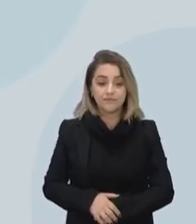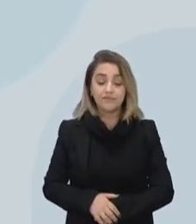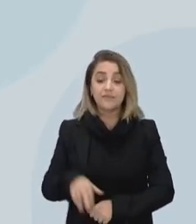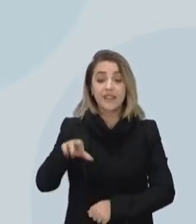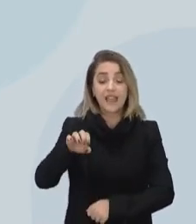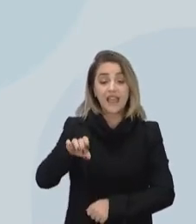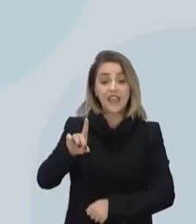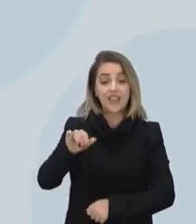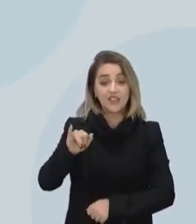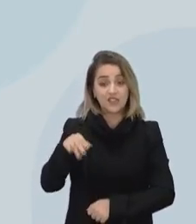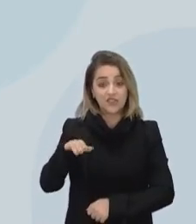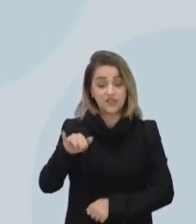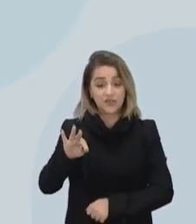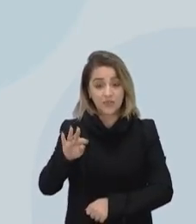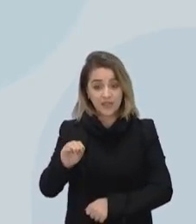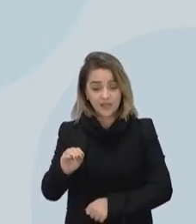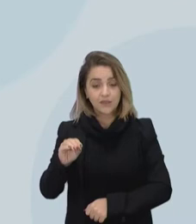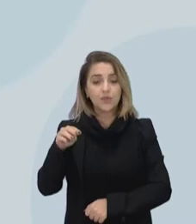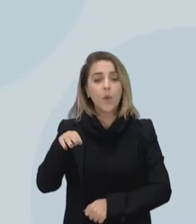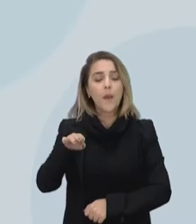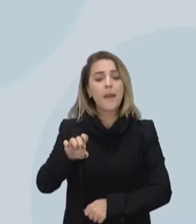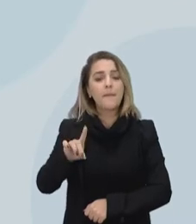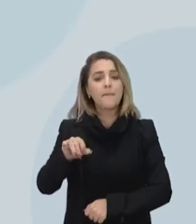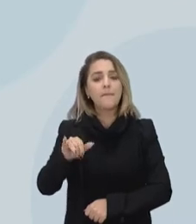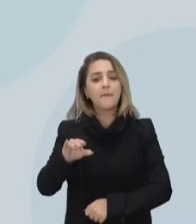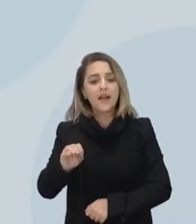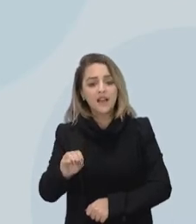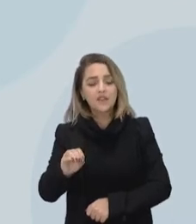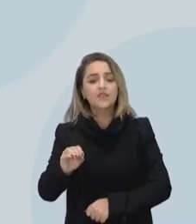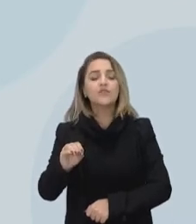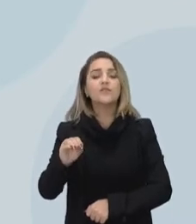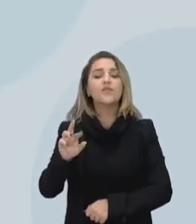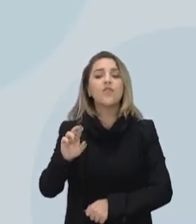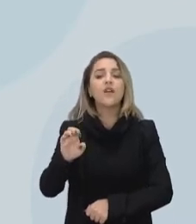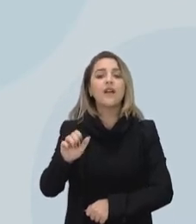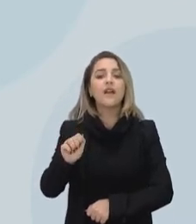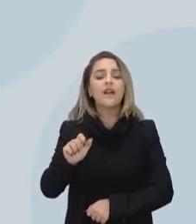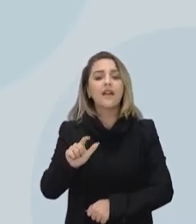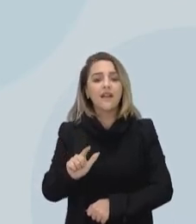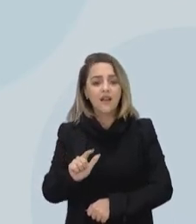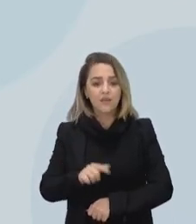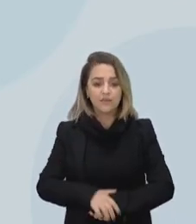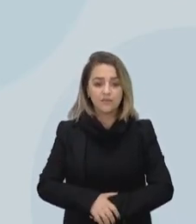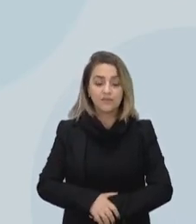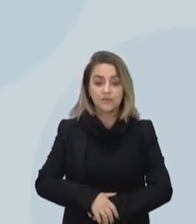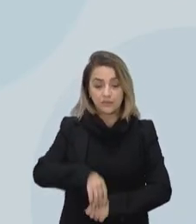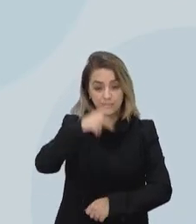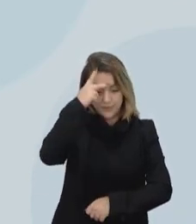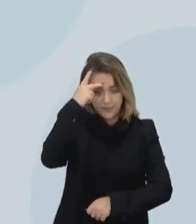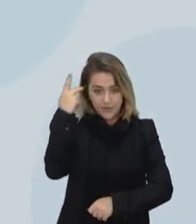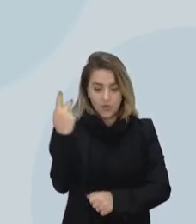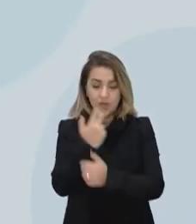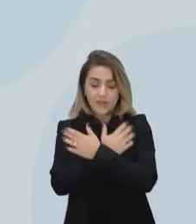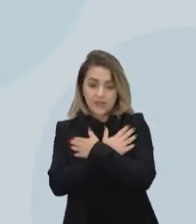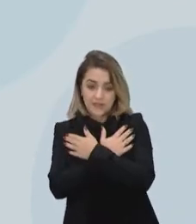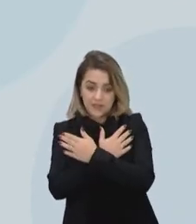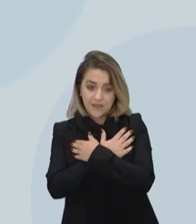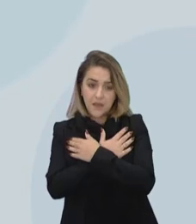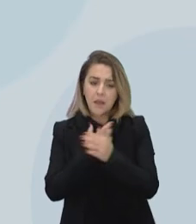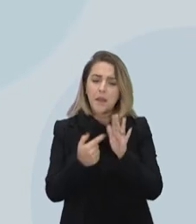indicador importante do trabalho principal das pessoas ocupadas. Vejam só também que esse indicador,